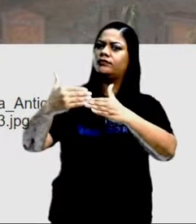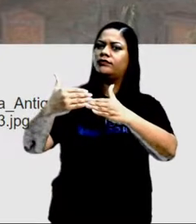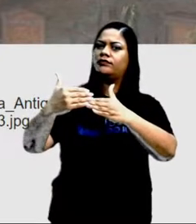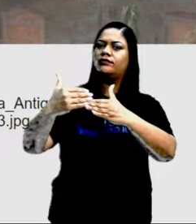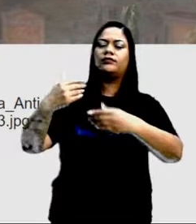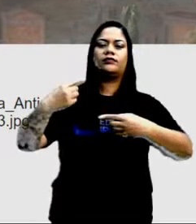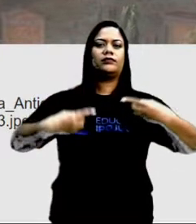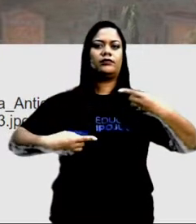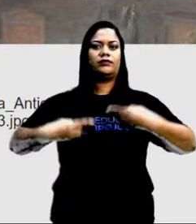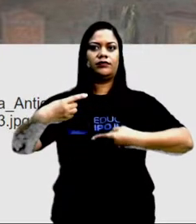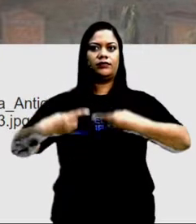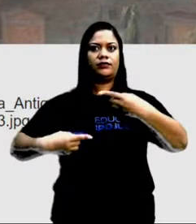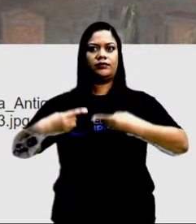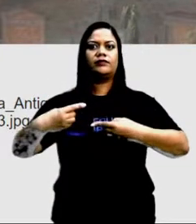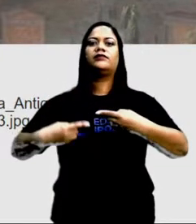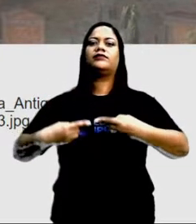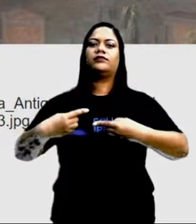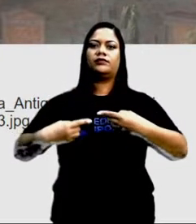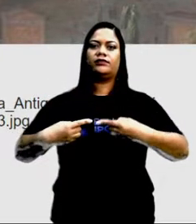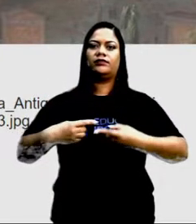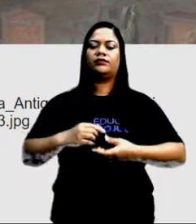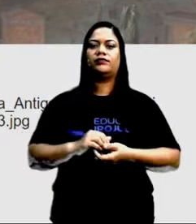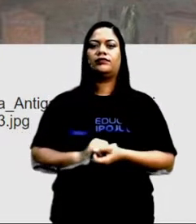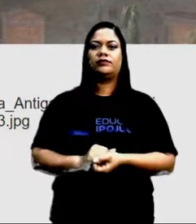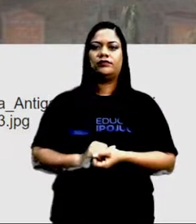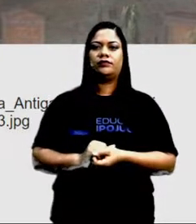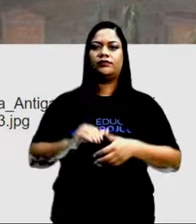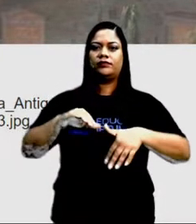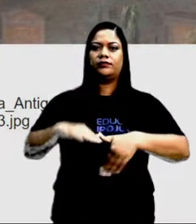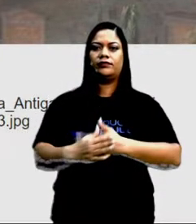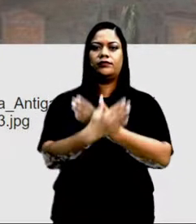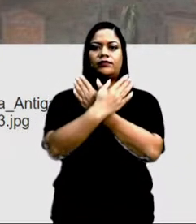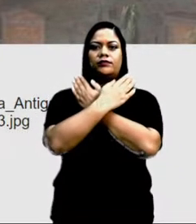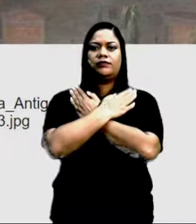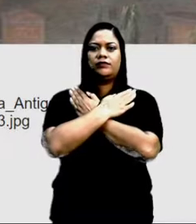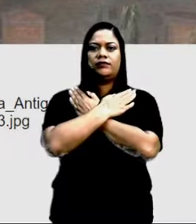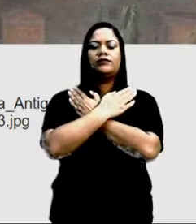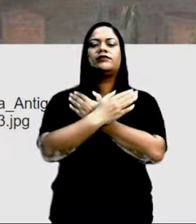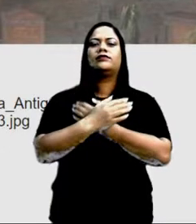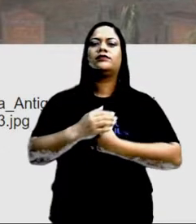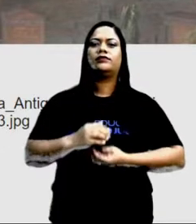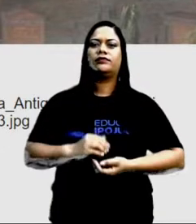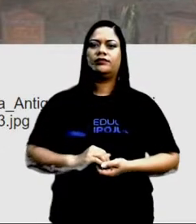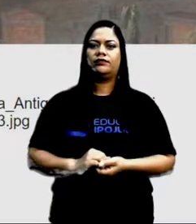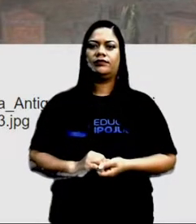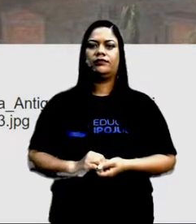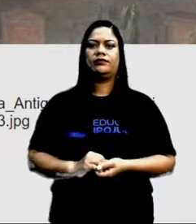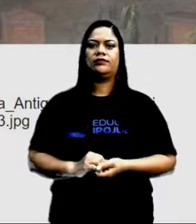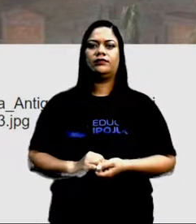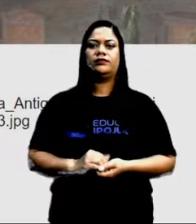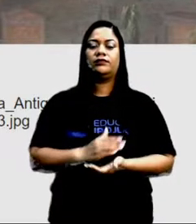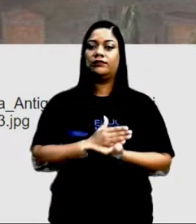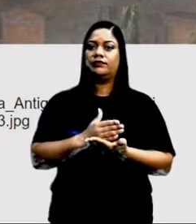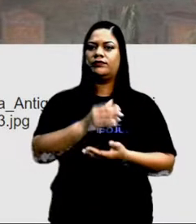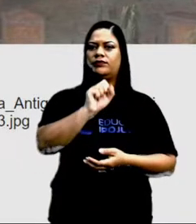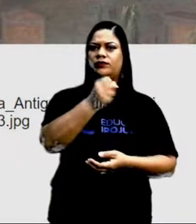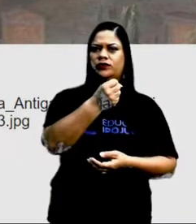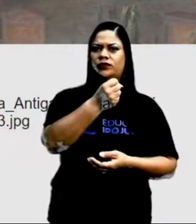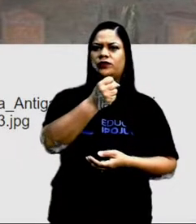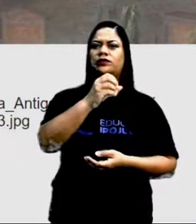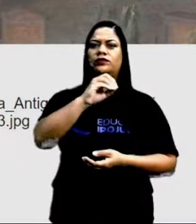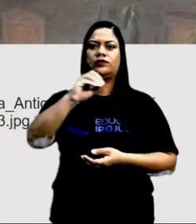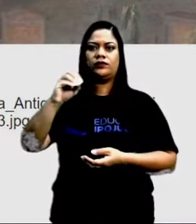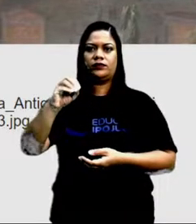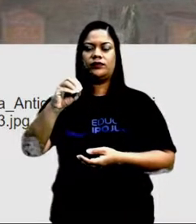vai ser justamente o período chamado de período Arcaico, tá? Durante o período Arcaico, certo? Que vai de 800 a